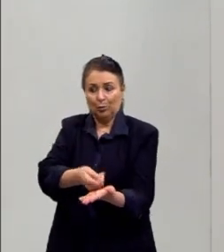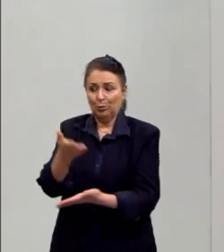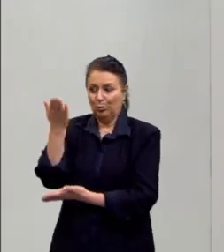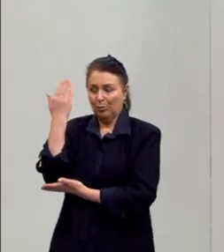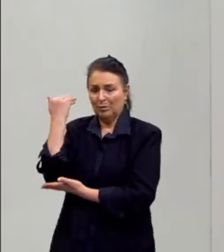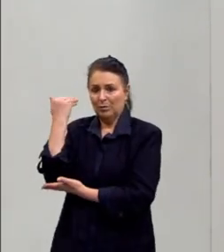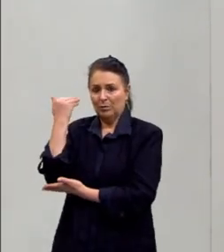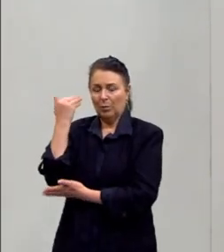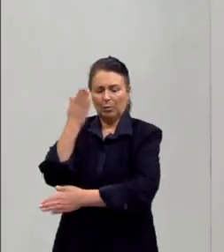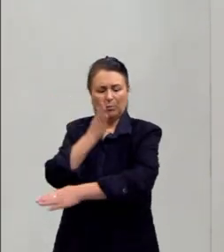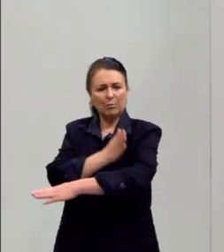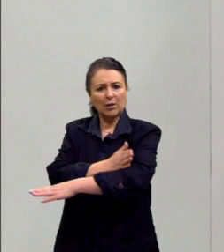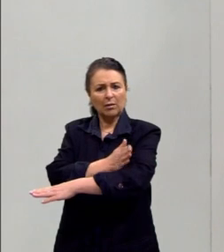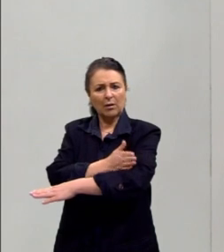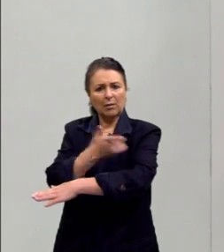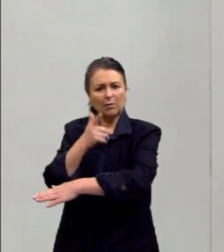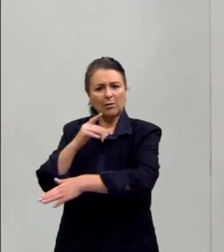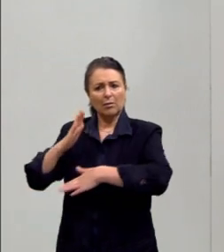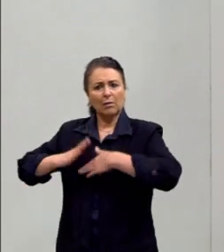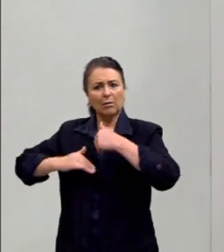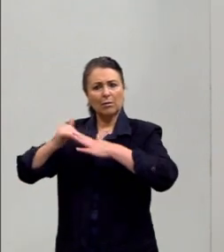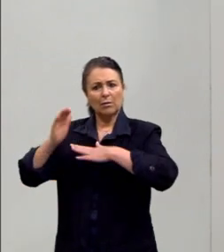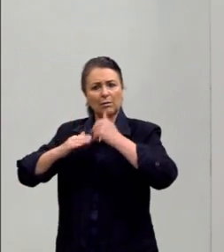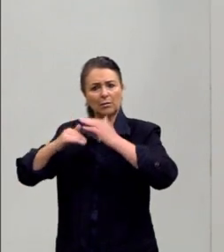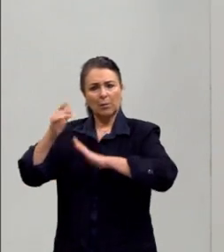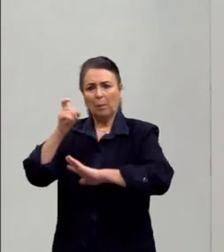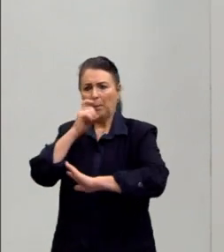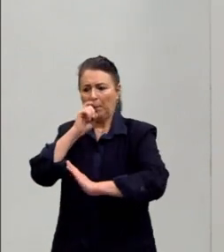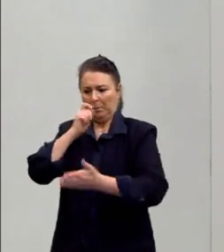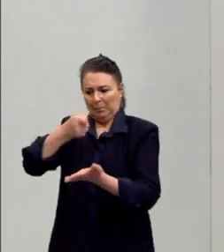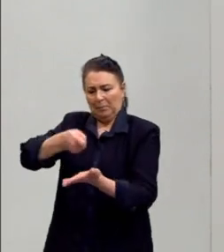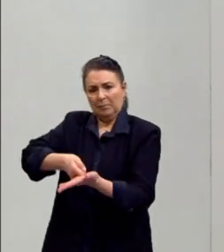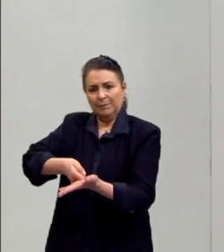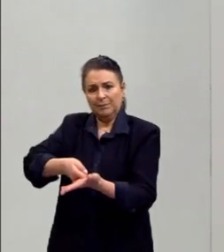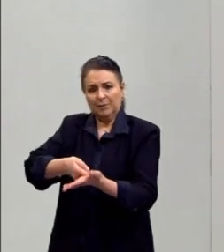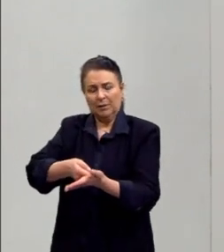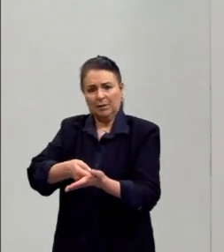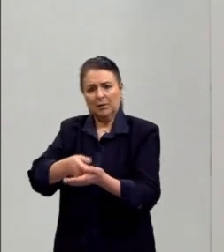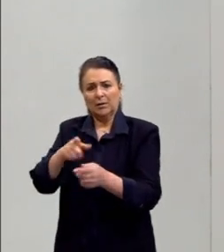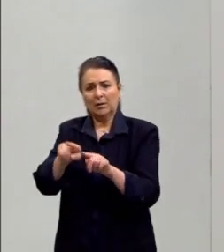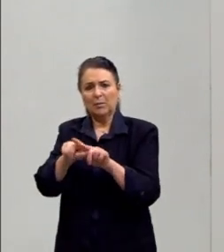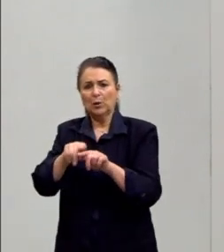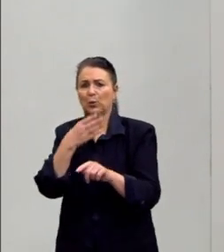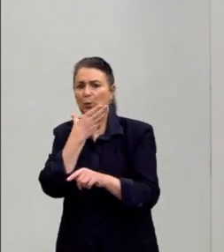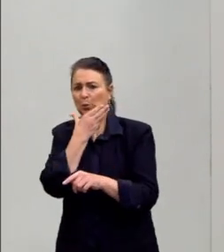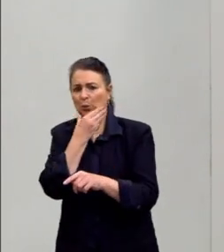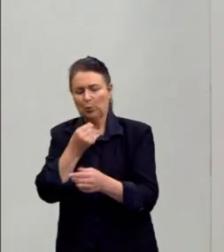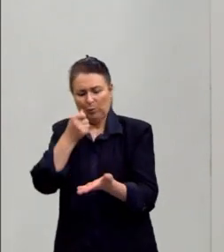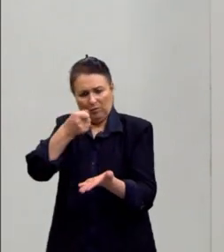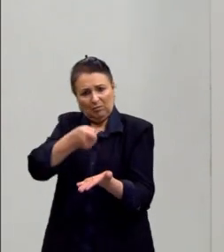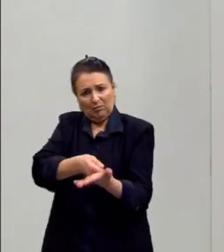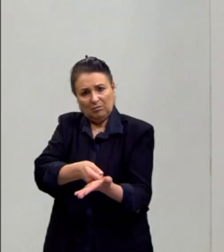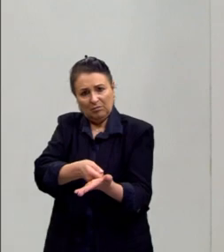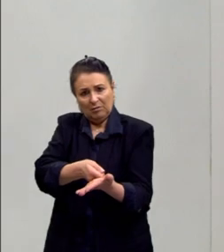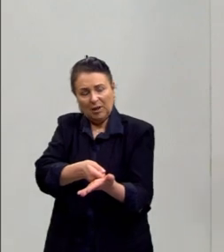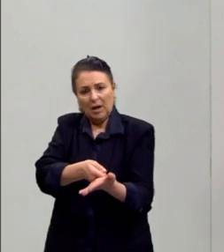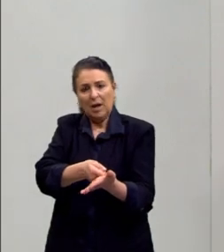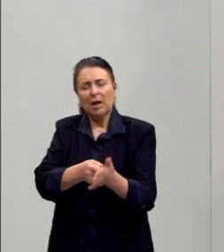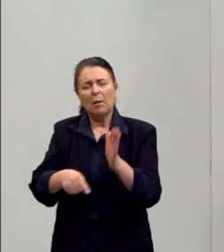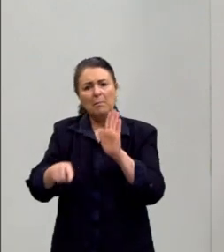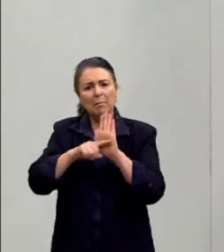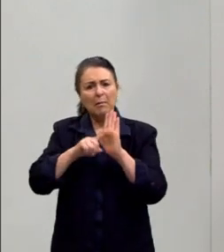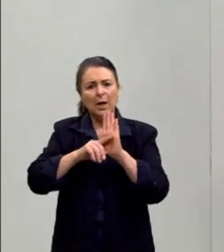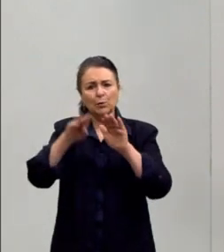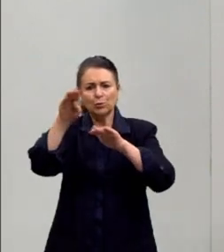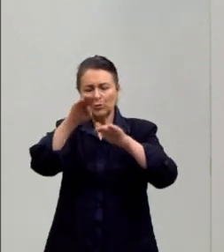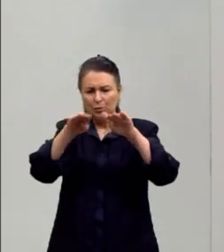na pré-história não tinha toda essa construção patriarcal, machista. Então, se tinha muito menos desigualdade, diferença